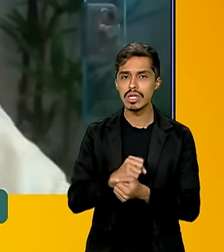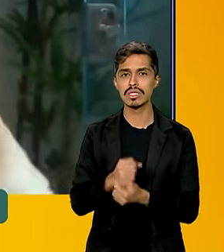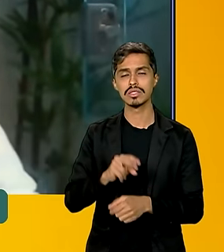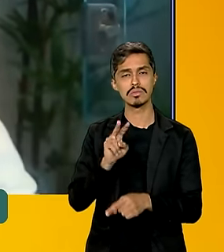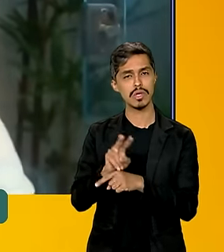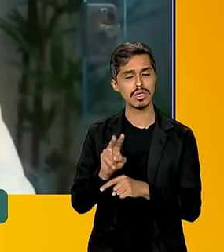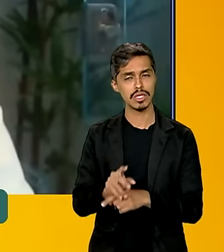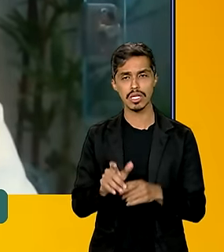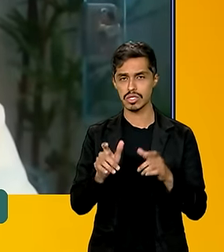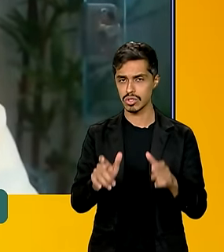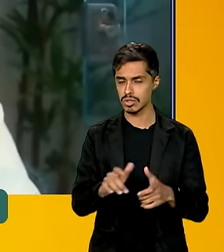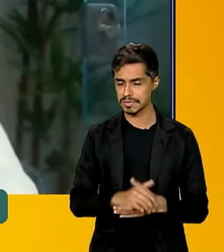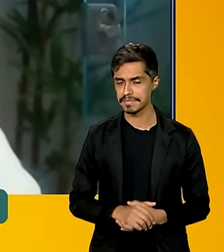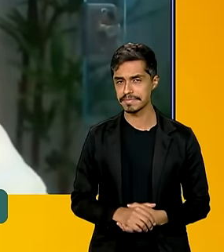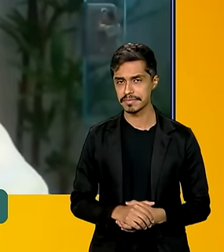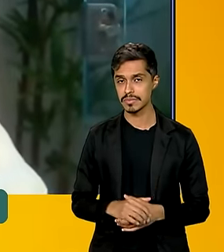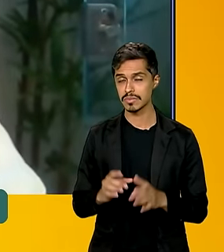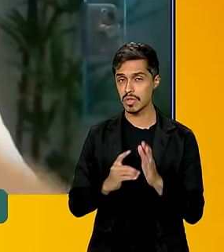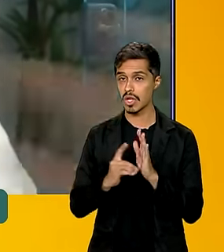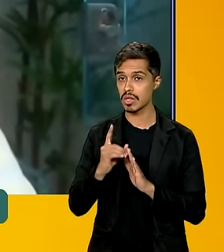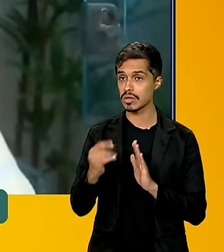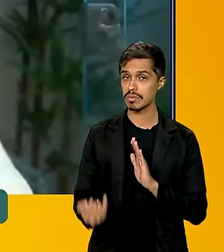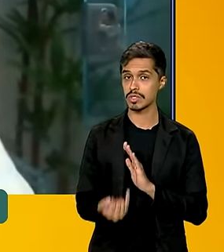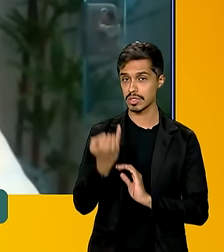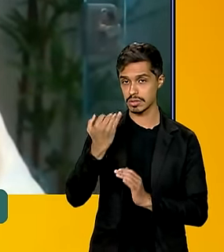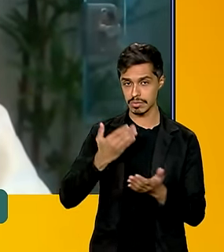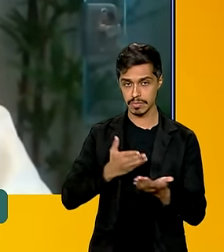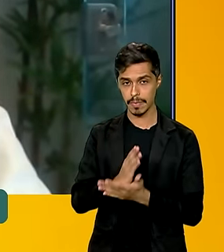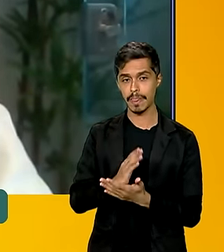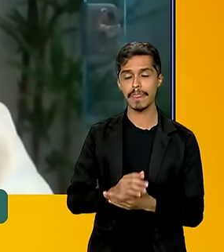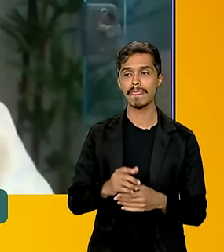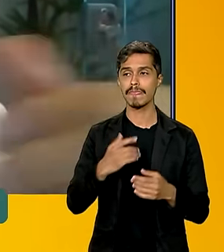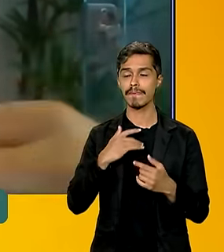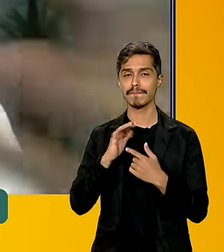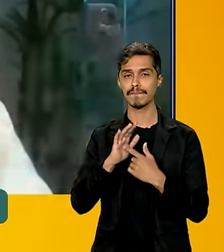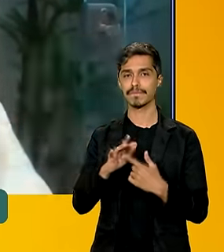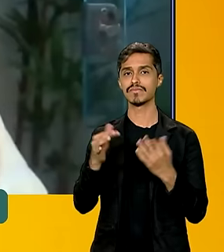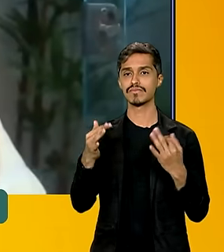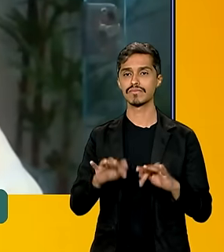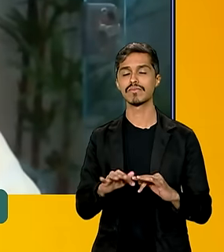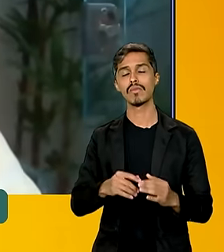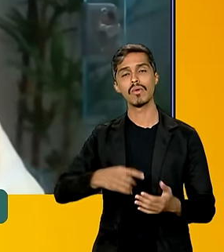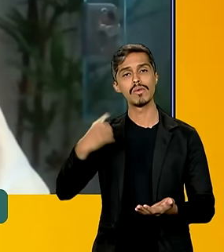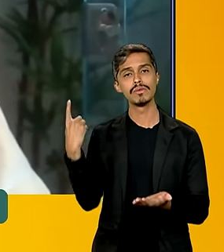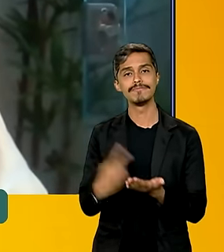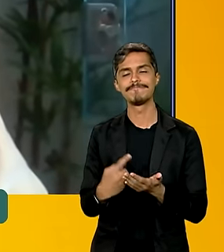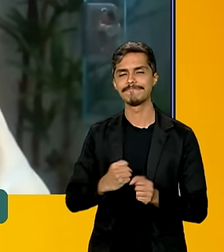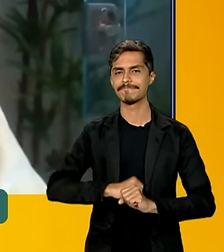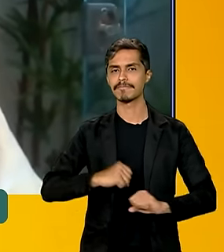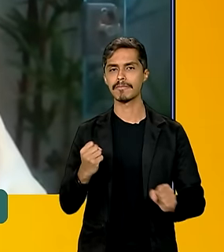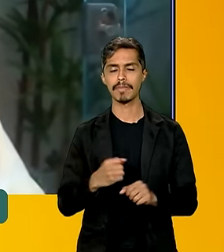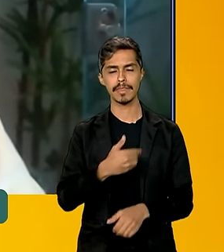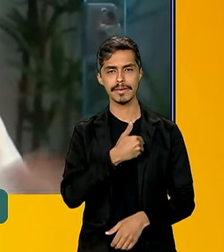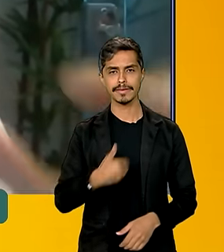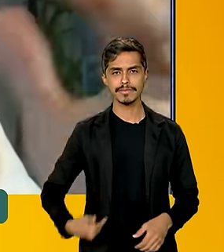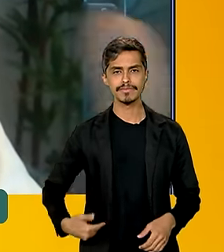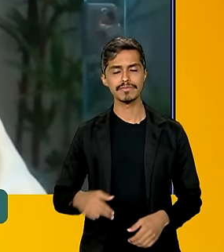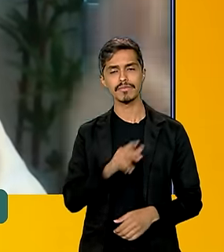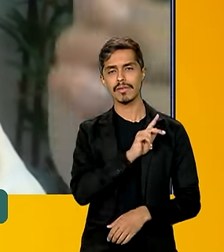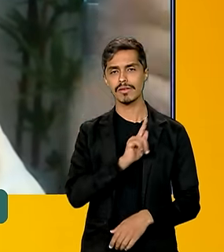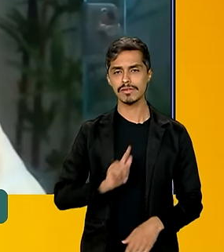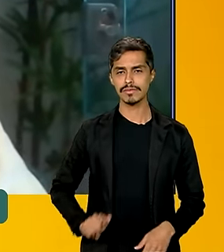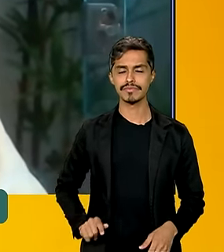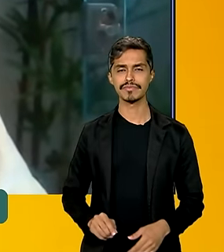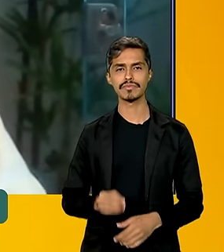floresta. Esse é um outro decreto importante que foi aprovado. E eu destaco, por fim, o grande pacto de governadores para